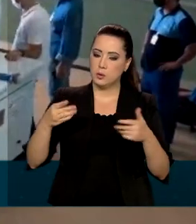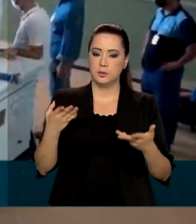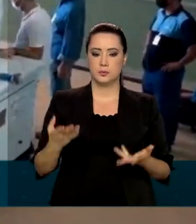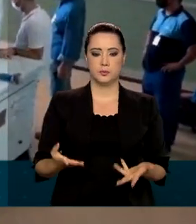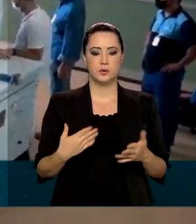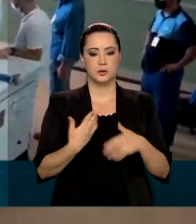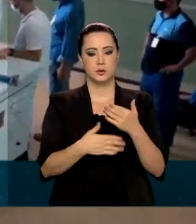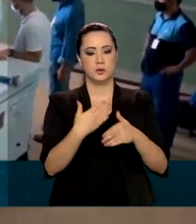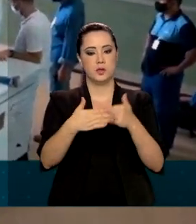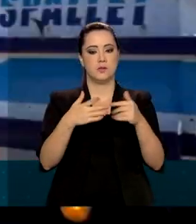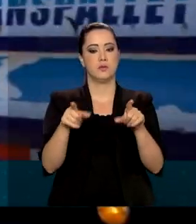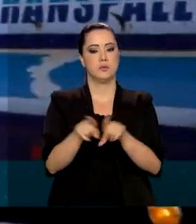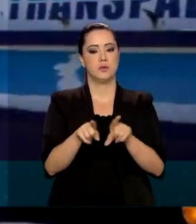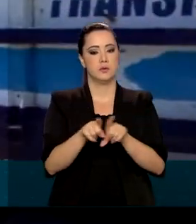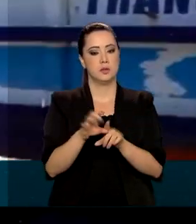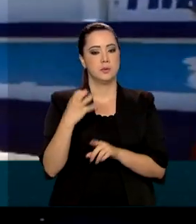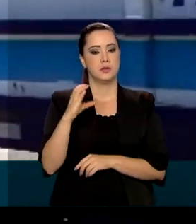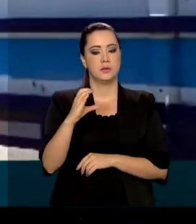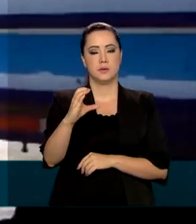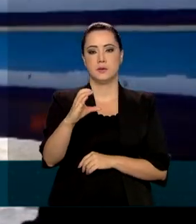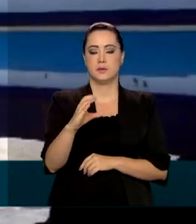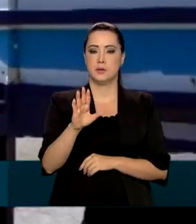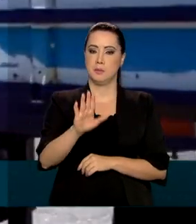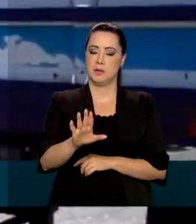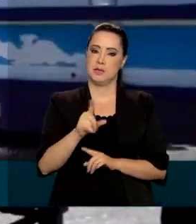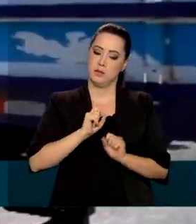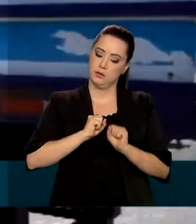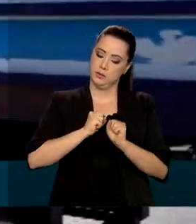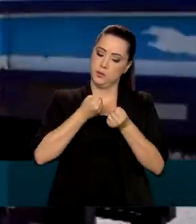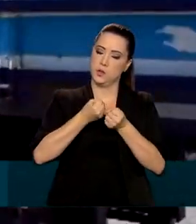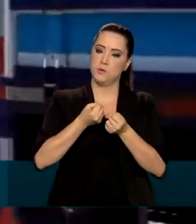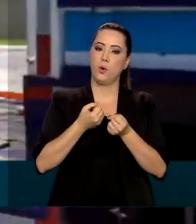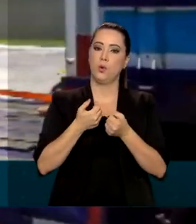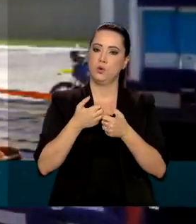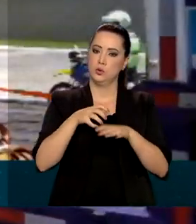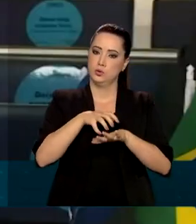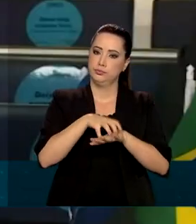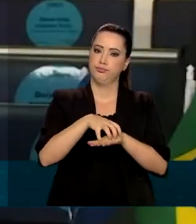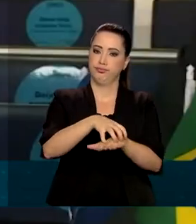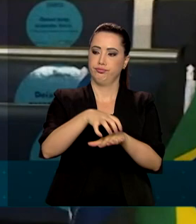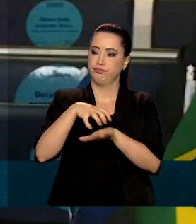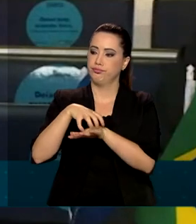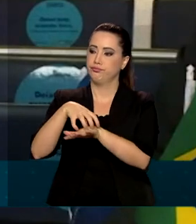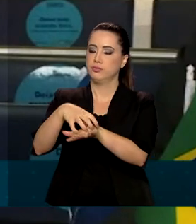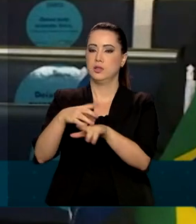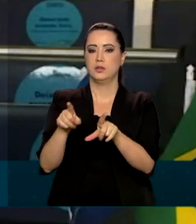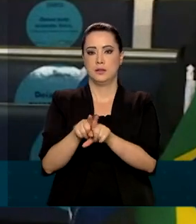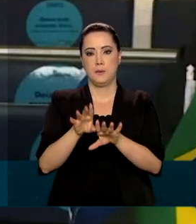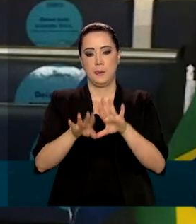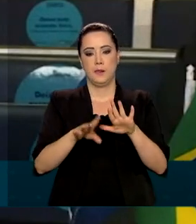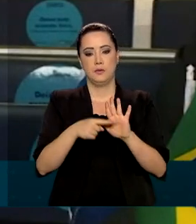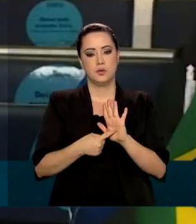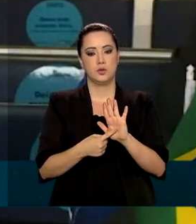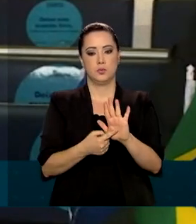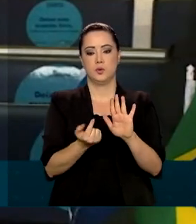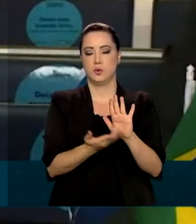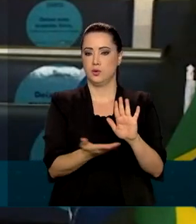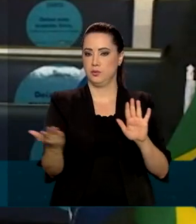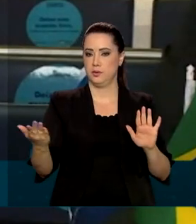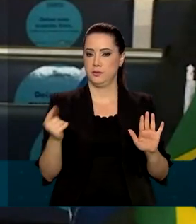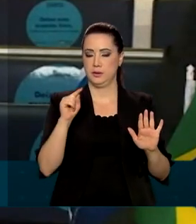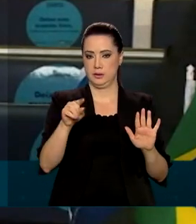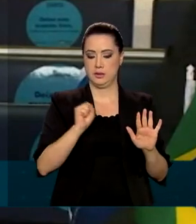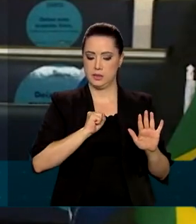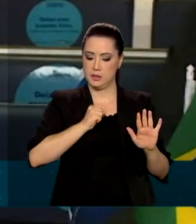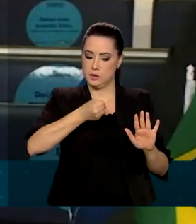ao desenvolvimento também científico, mas a um esforço logístico enorme. Tivemos uma pequena demonstração disso e esse